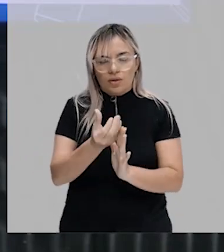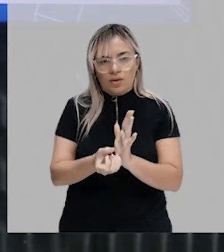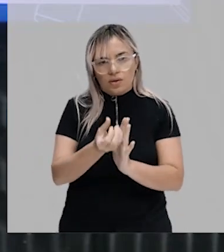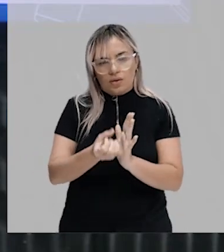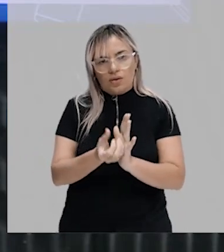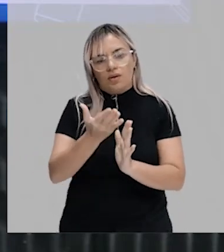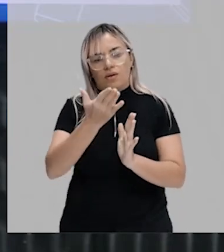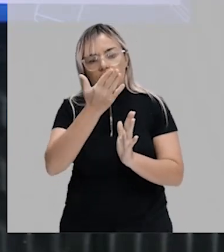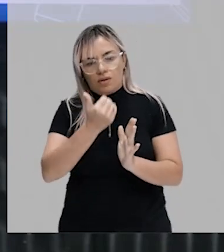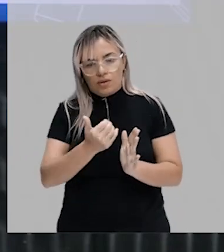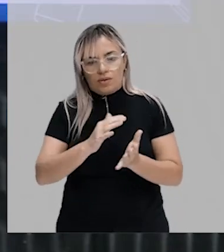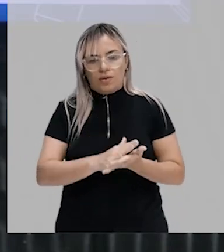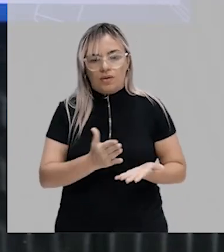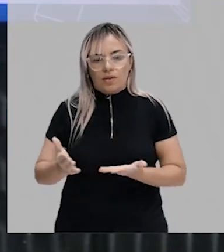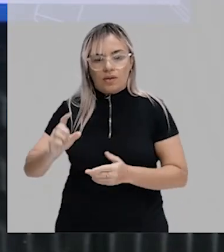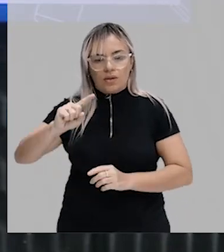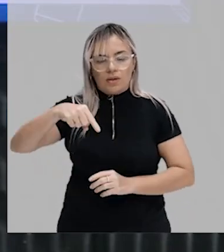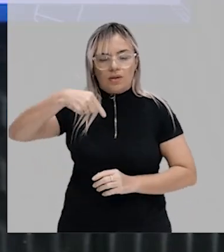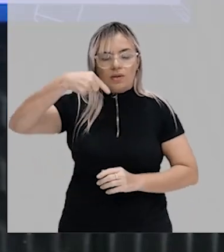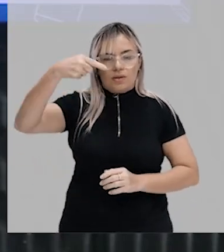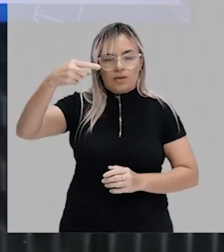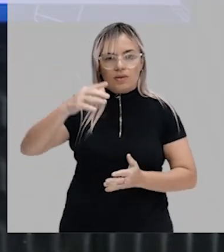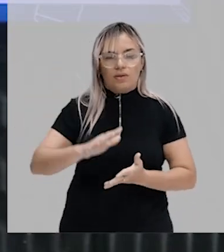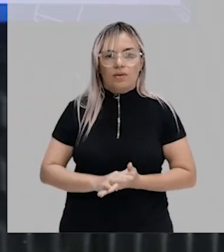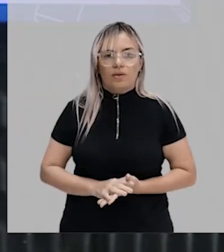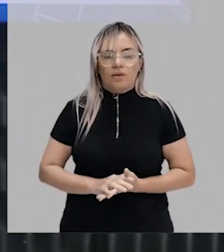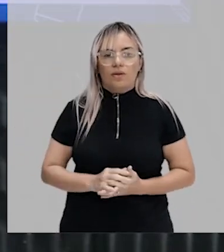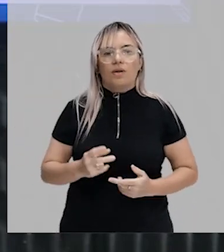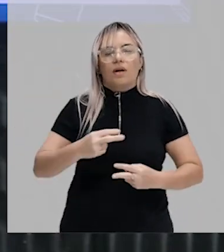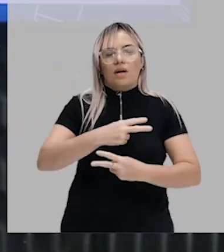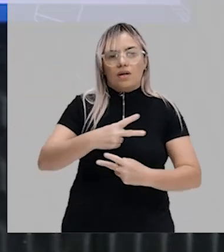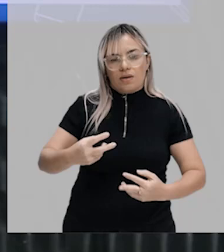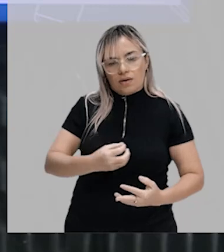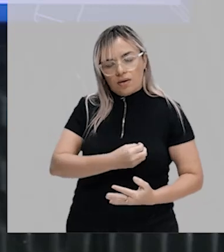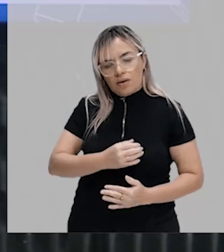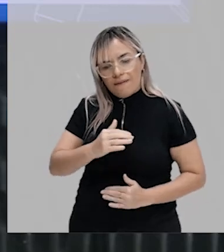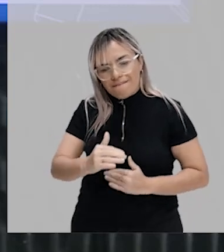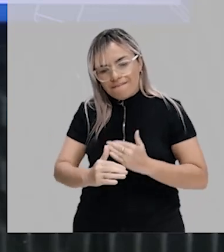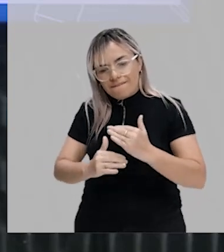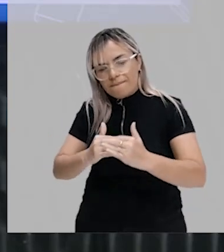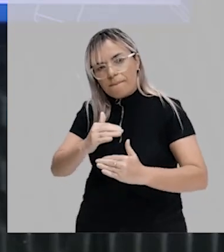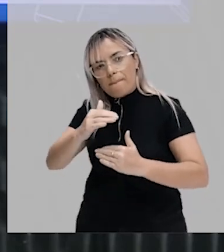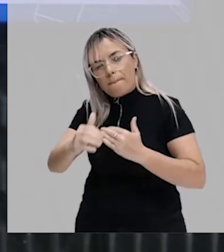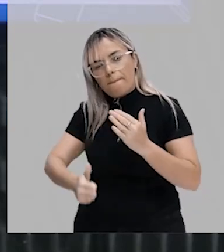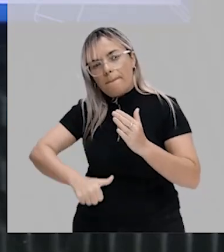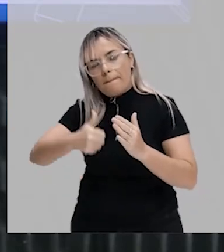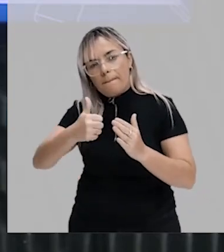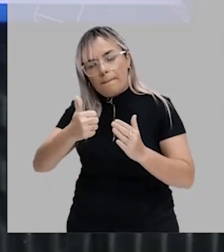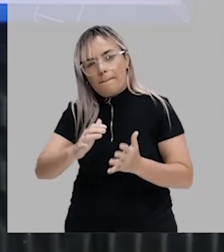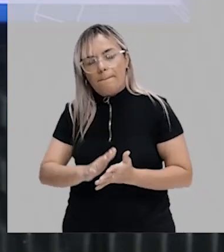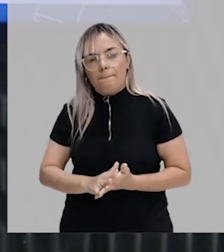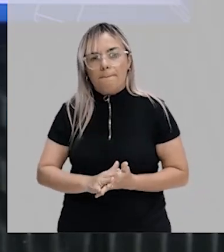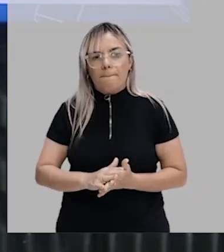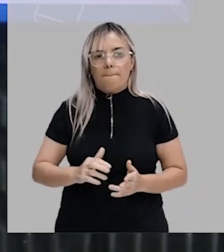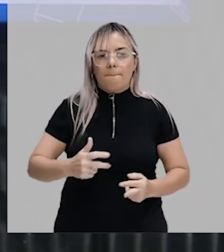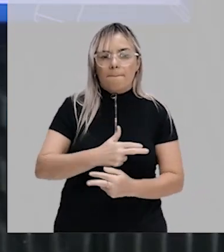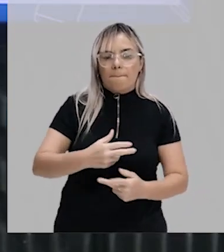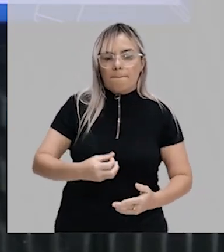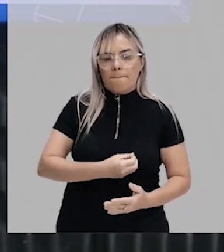quimiosíntese, esses indivíduos teriam evoluído para os primeiros indivíduos que promoviam a fermentação.